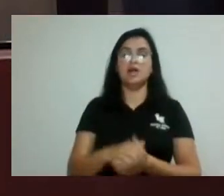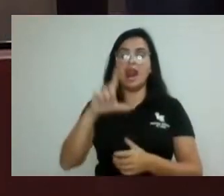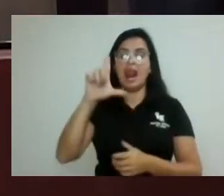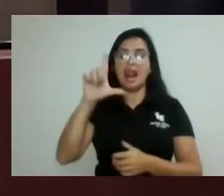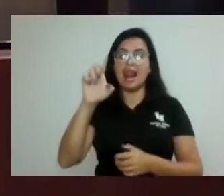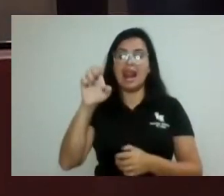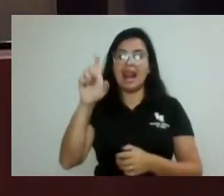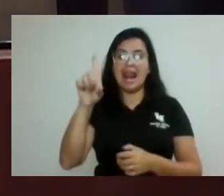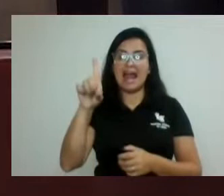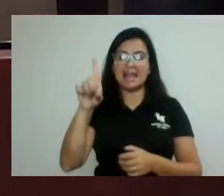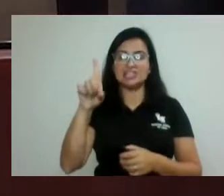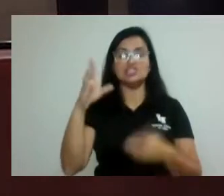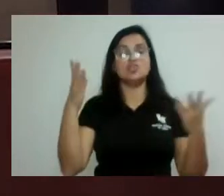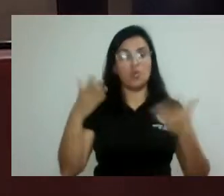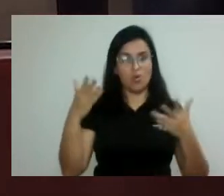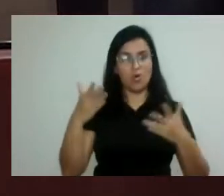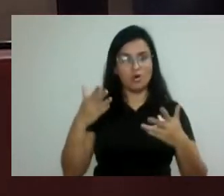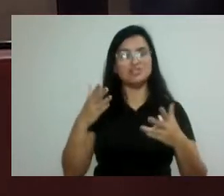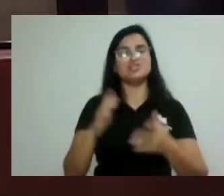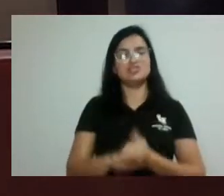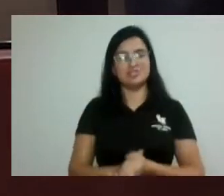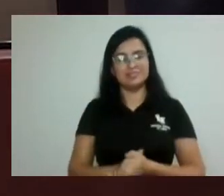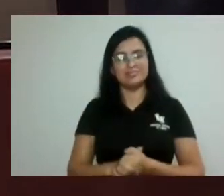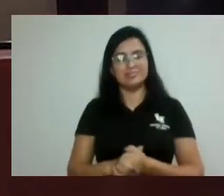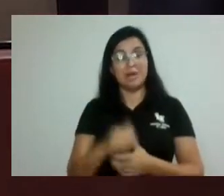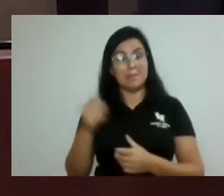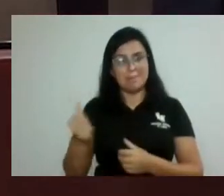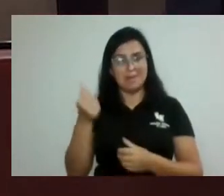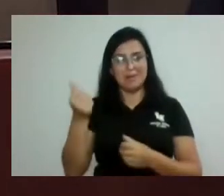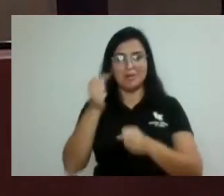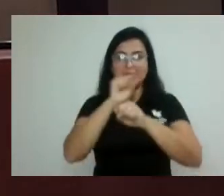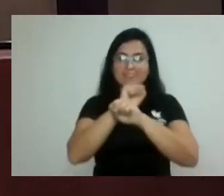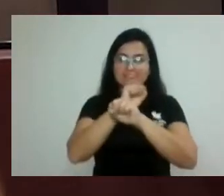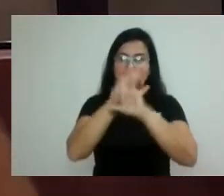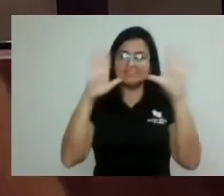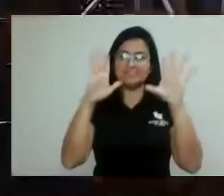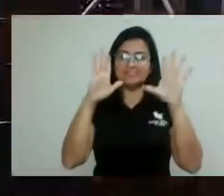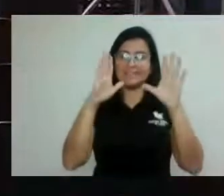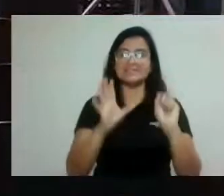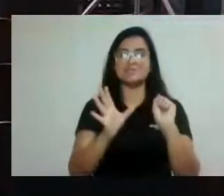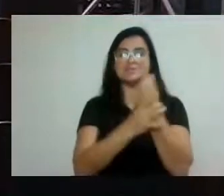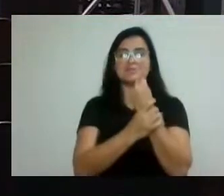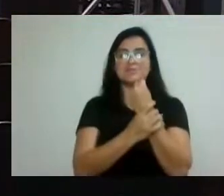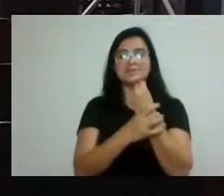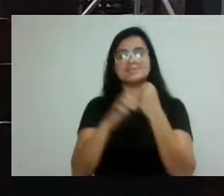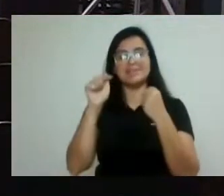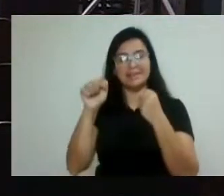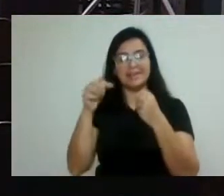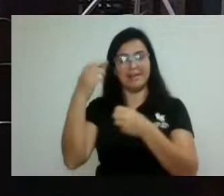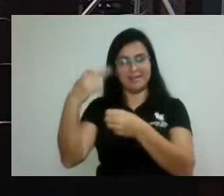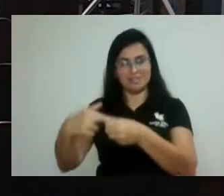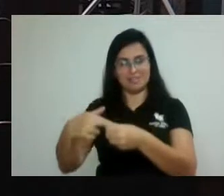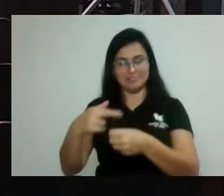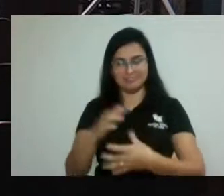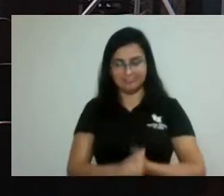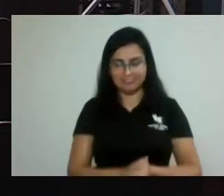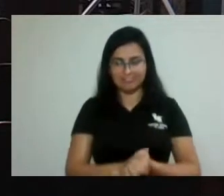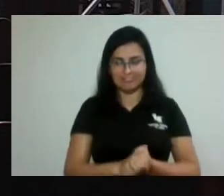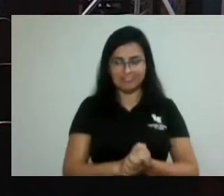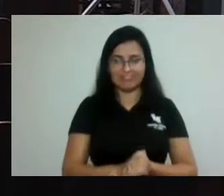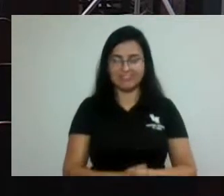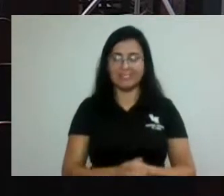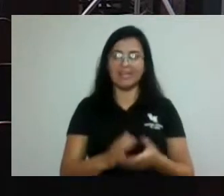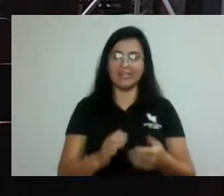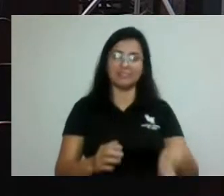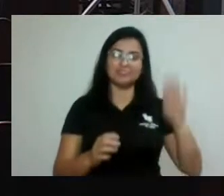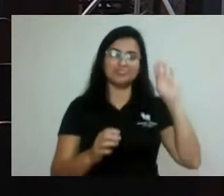contemplada aí com lâmpada de LED, melhorando a iluminação e a segurança naquela região. Agradecer o pessoal aí. Pela ordem, presidente. Pela ordem, cumprimentar nosso querido Baleia.